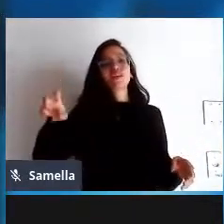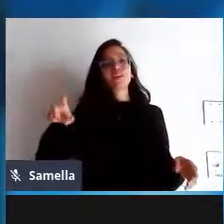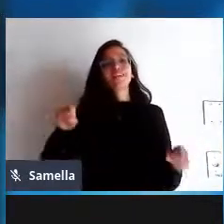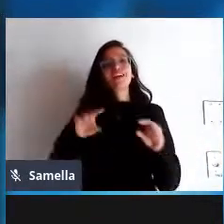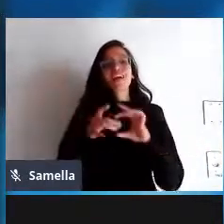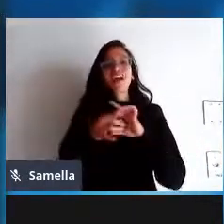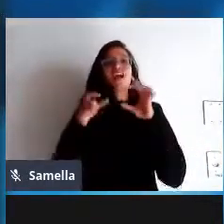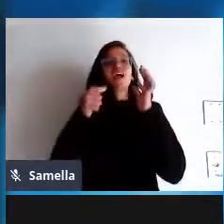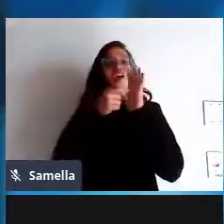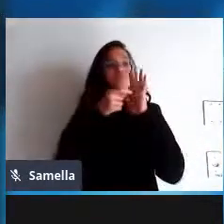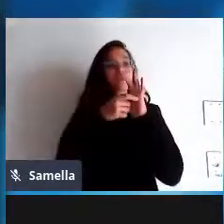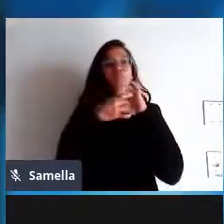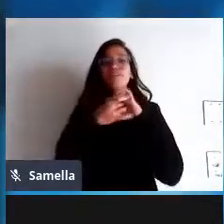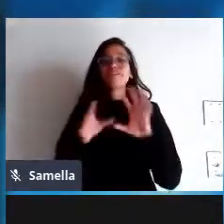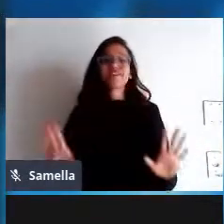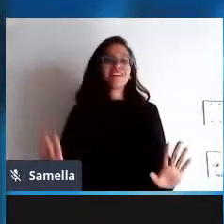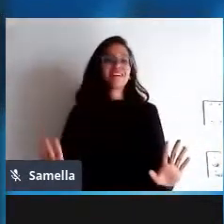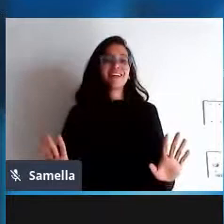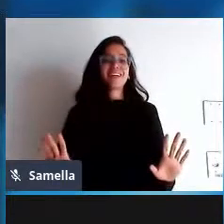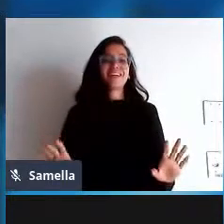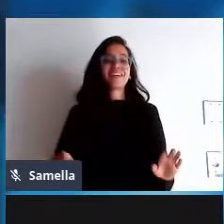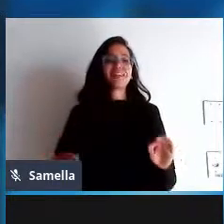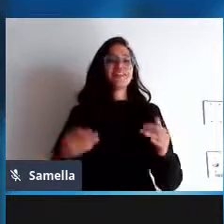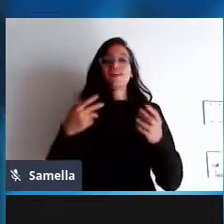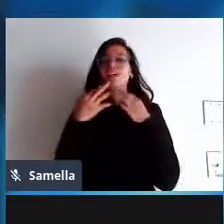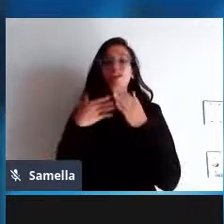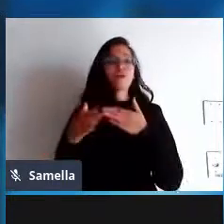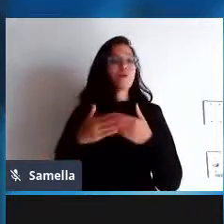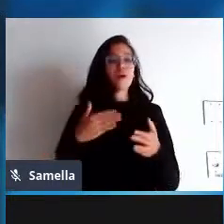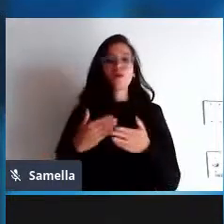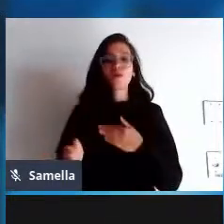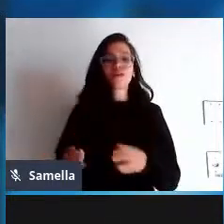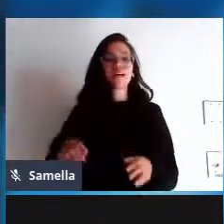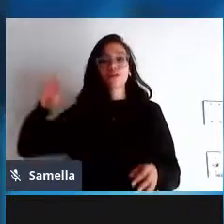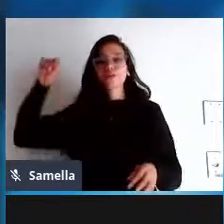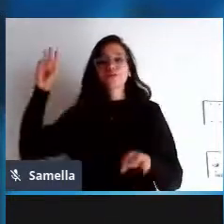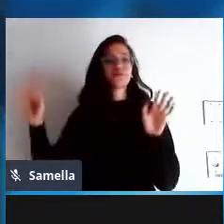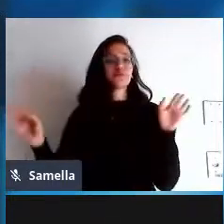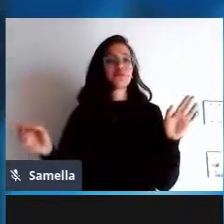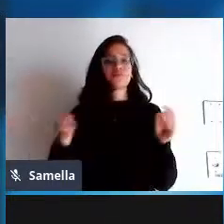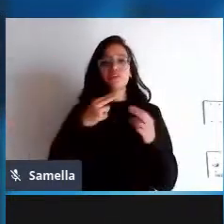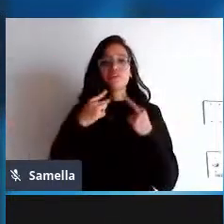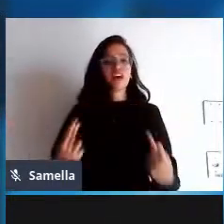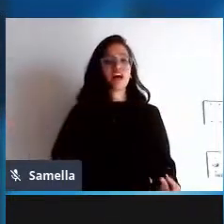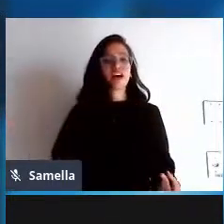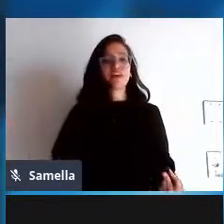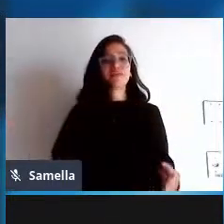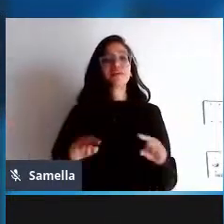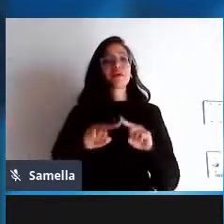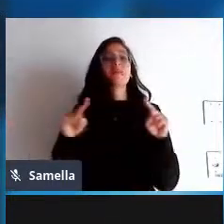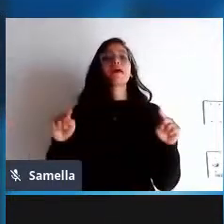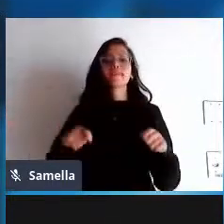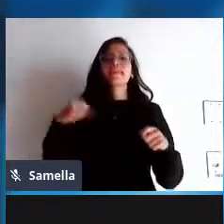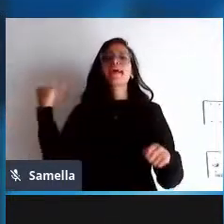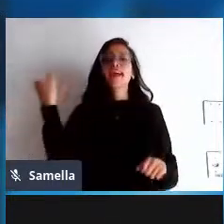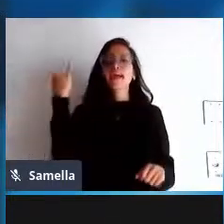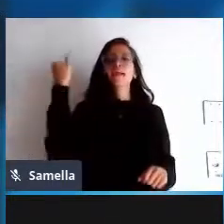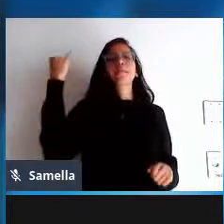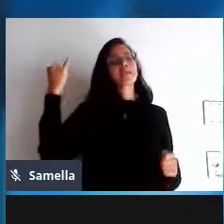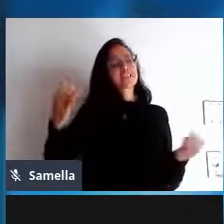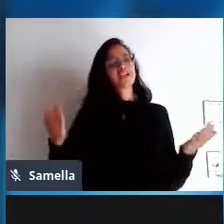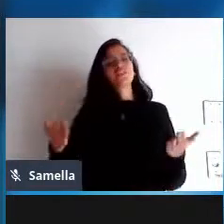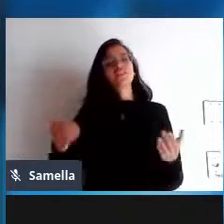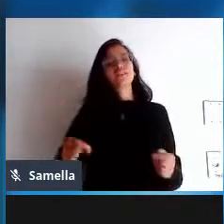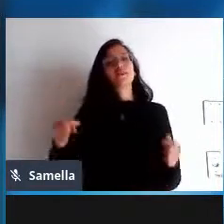outro qualquer ele é uma uma peça importante para que a gente atinja isso mas ele em si